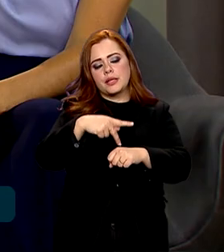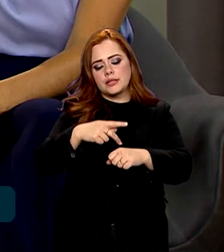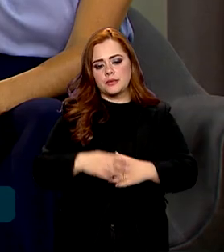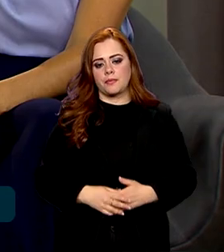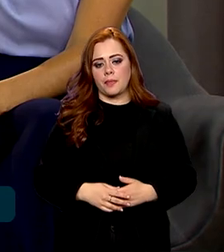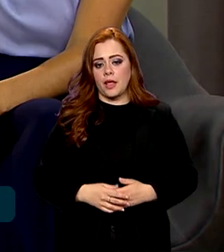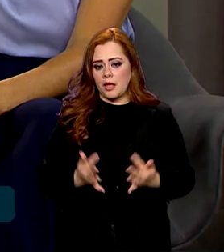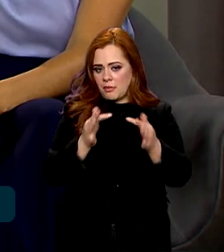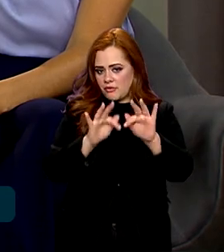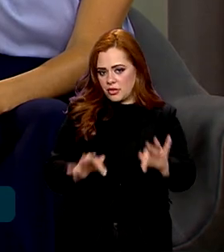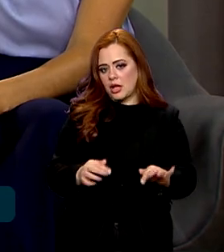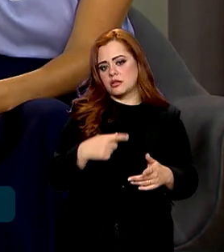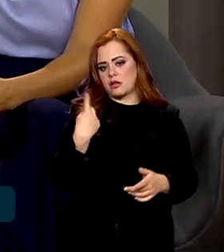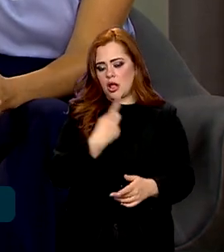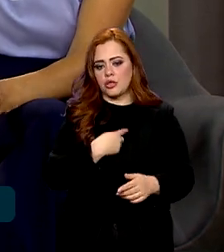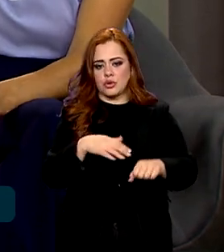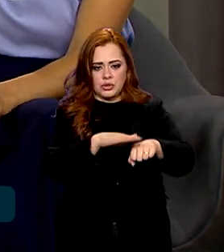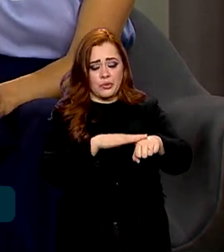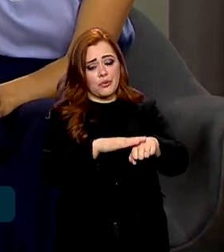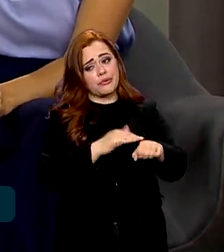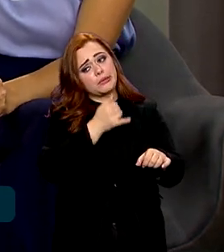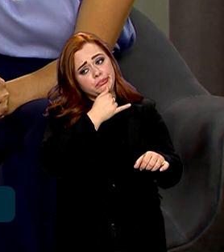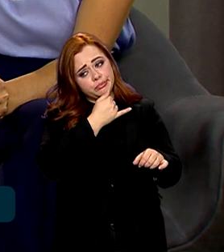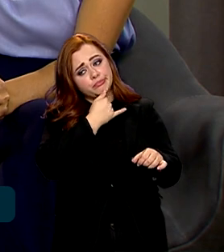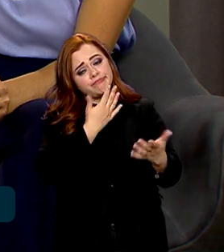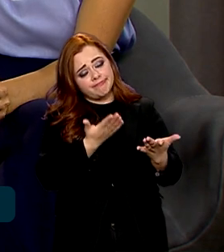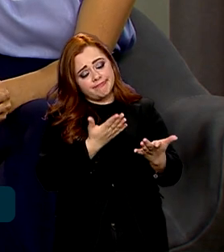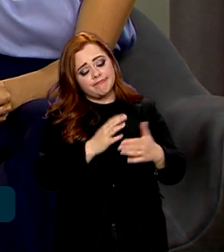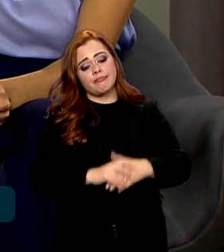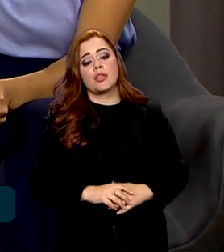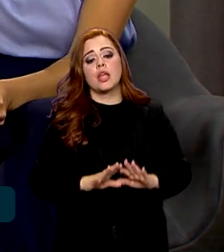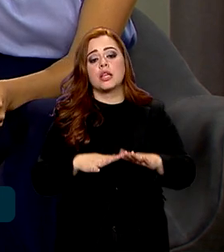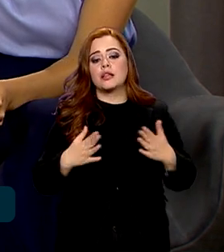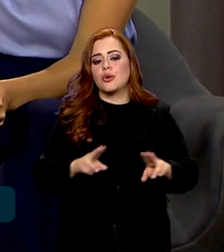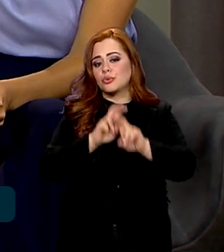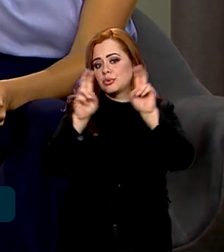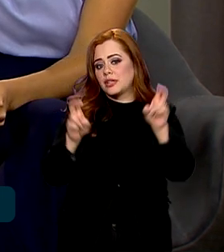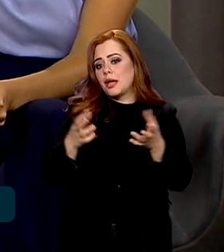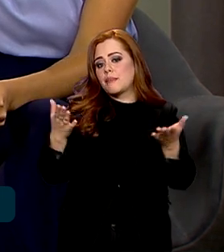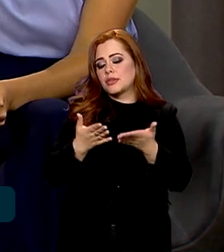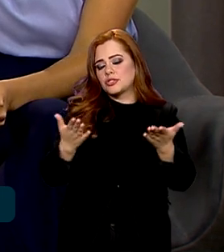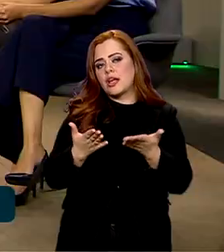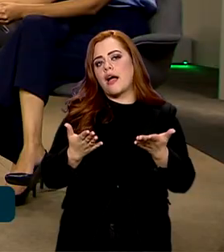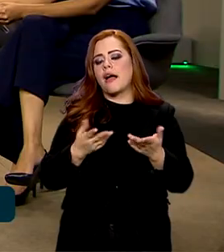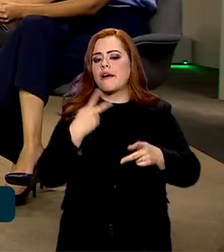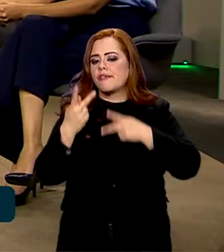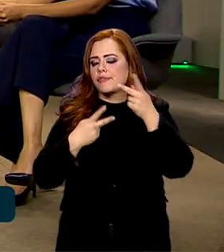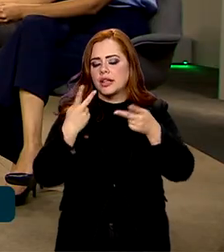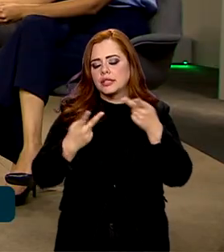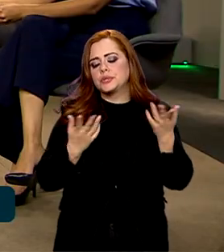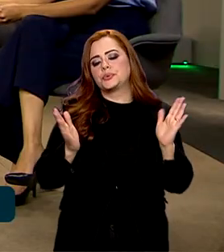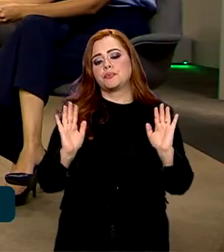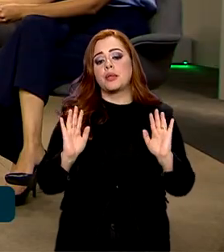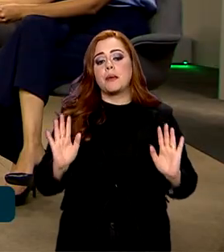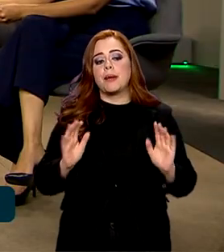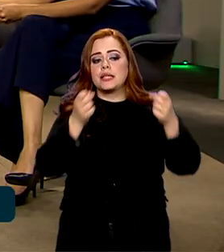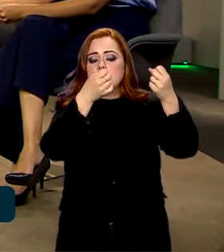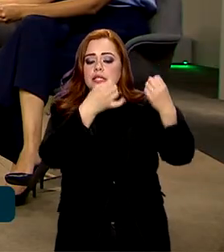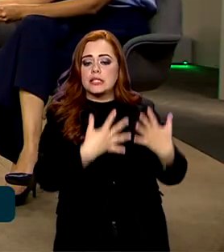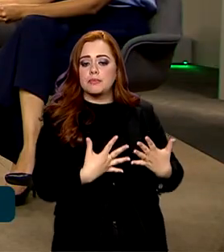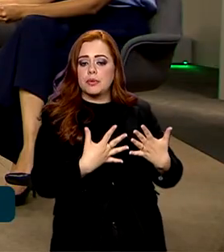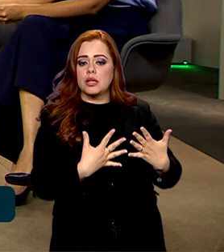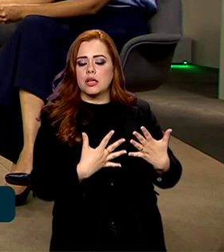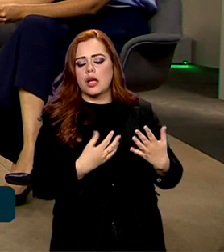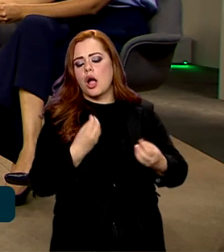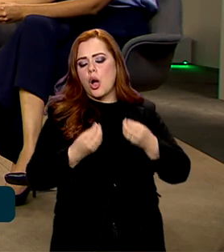encerrar essa conversa aqui, professor, infelizmente, né? Um assunto até que já, de certa forma, o senhor levantou essa bola, mas explica um pouquinho